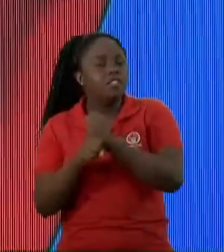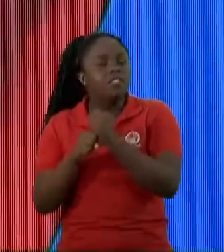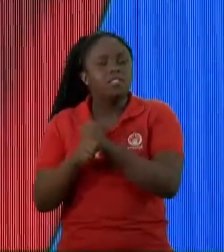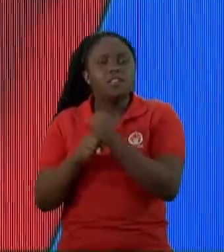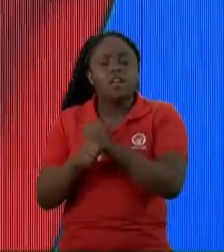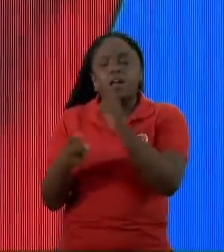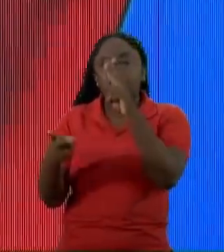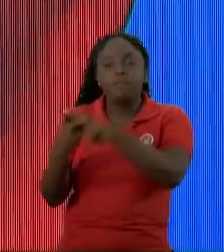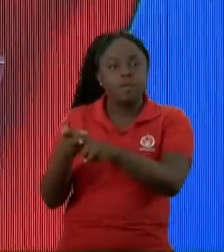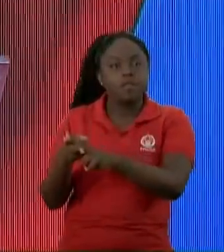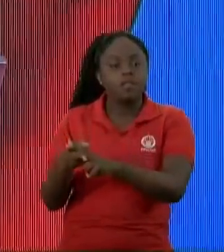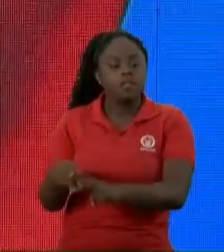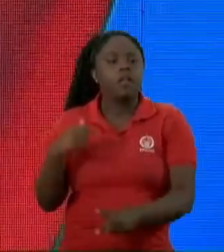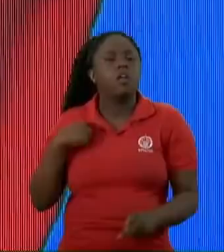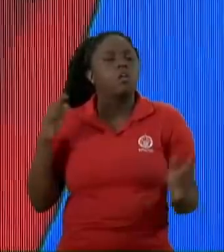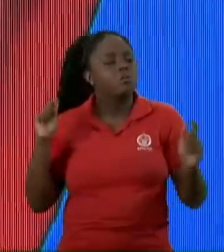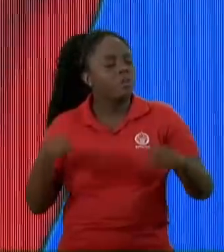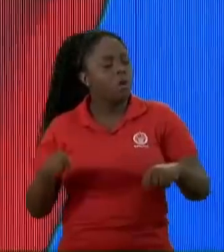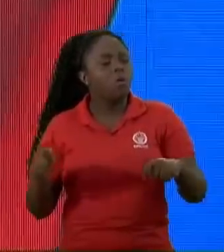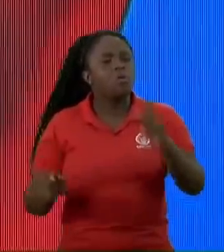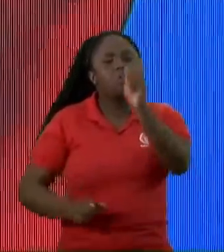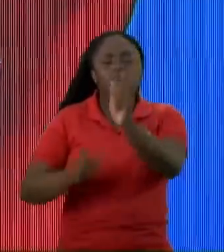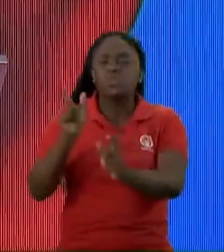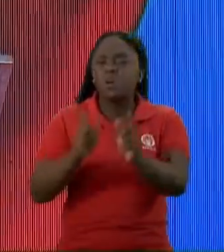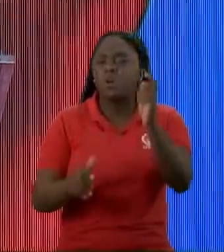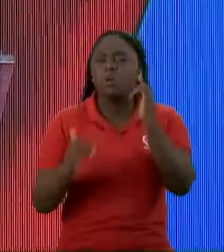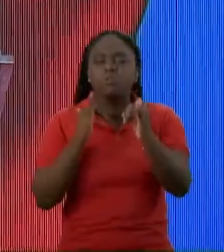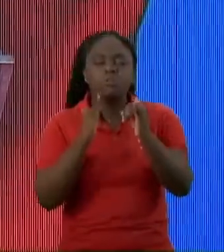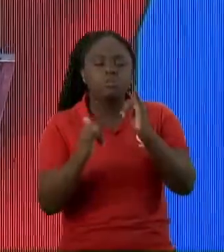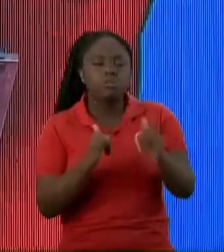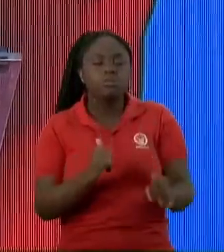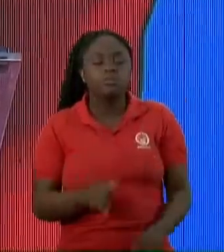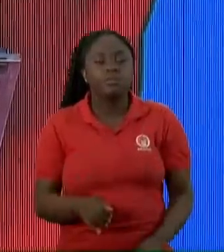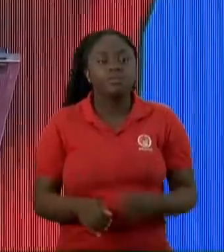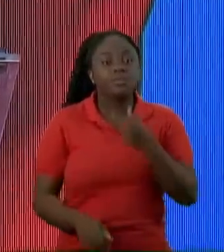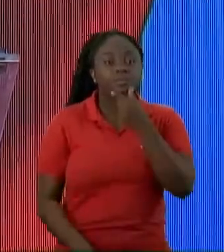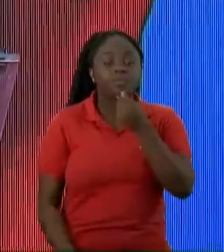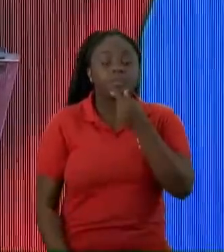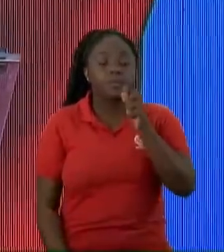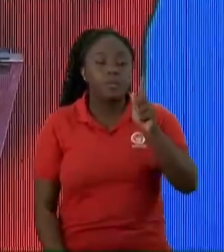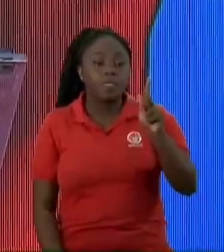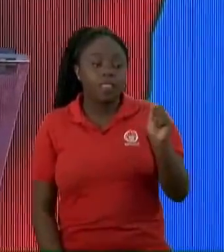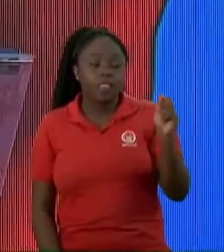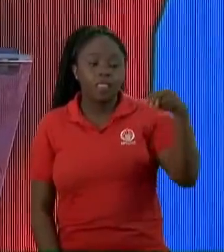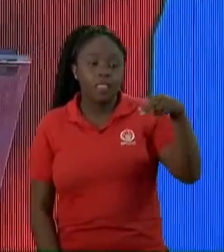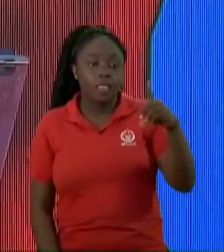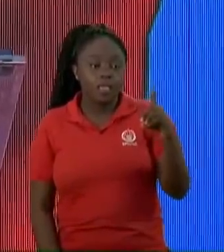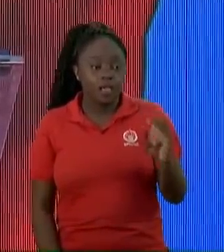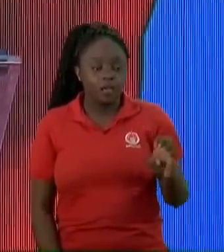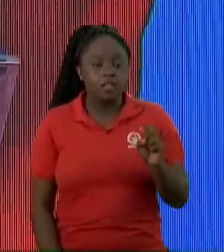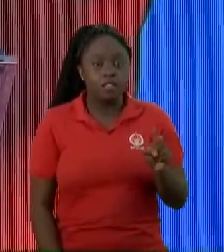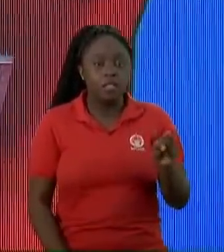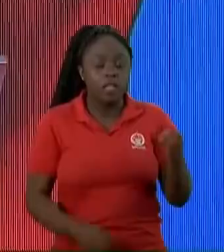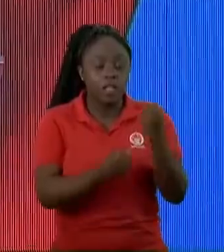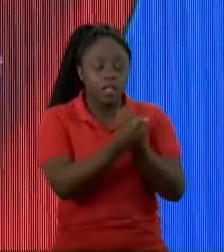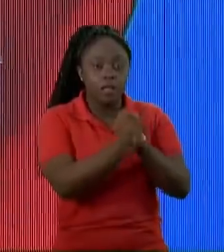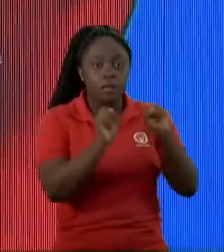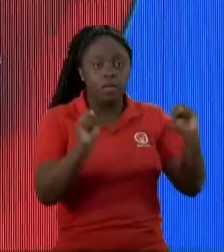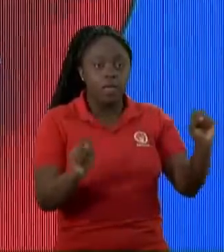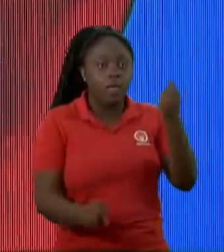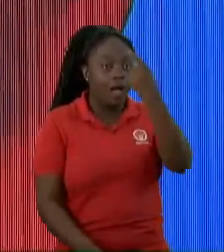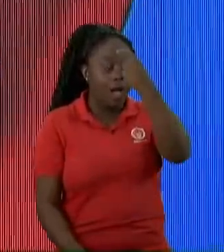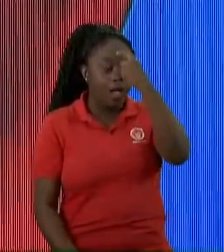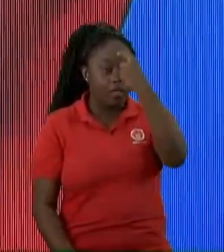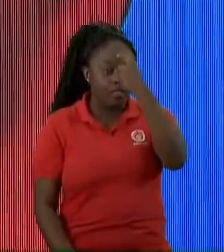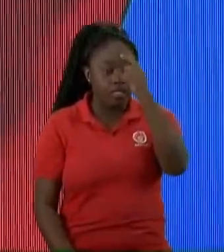Eu posso falar aqui De tanta gente Gandhi Gandhi O cara libertou O país dele A Índia